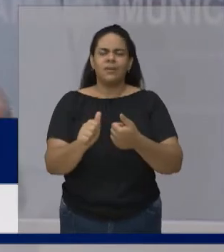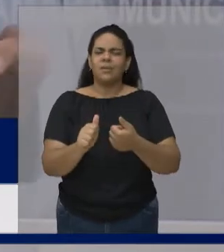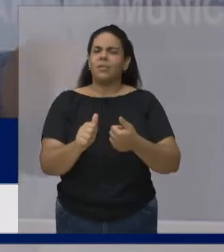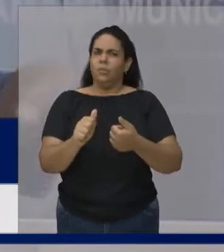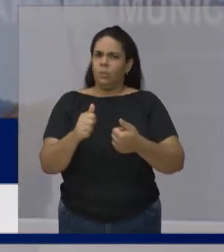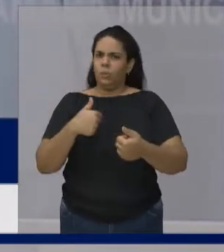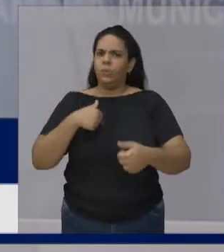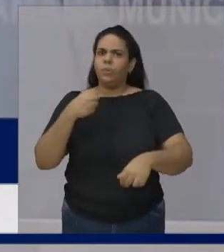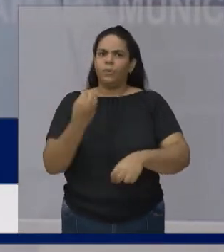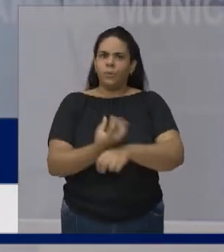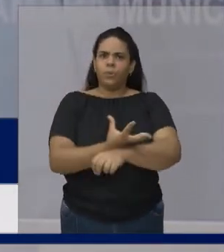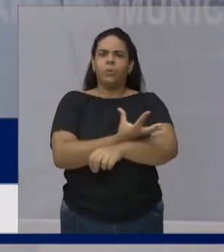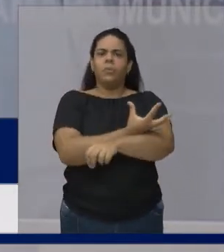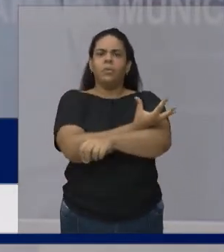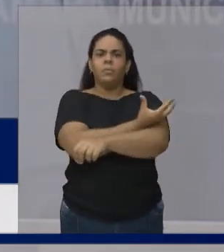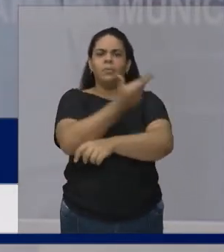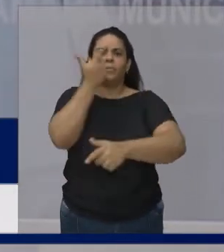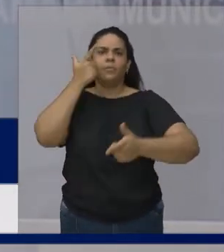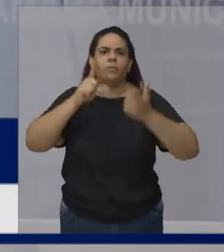Conquistei muitas coisas